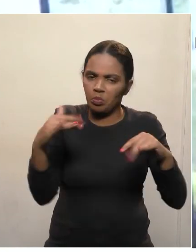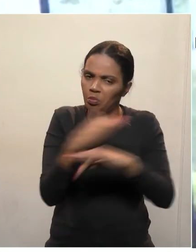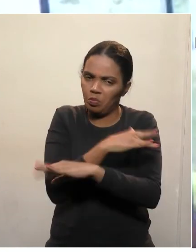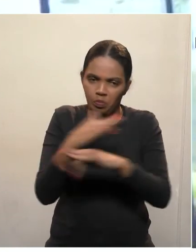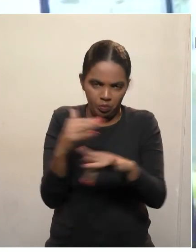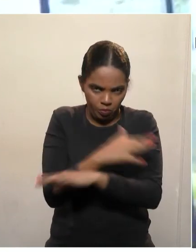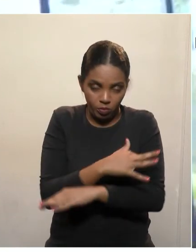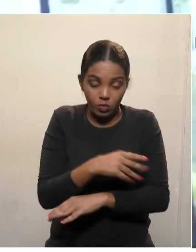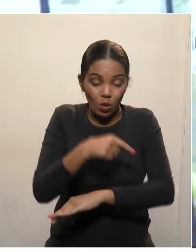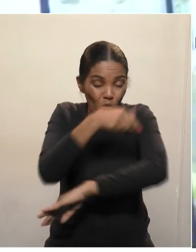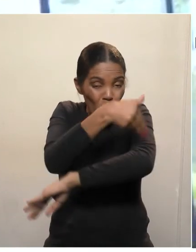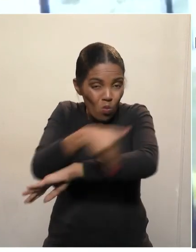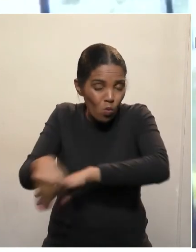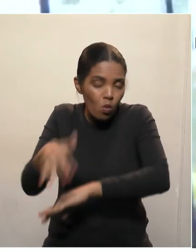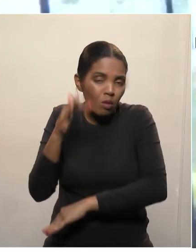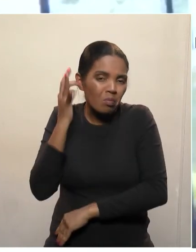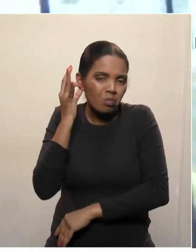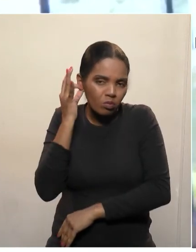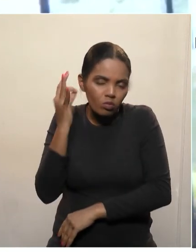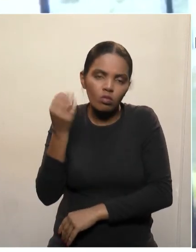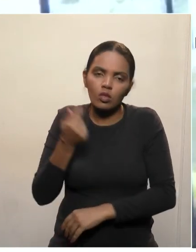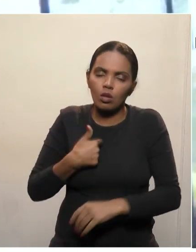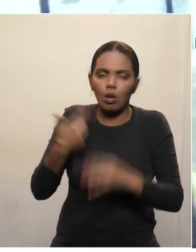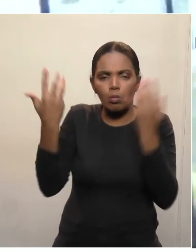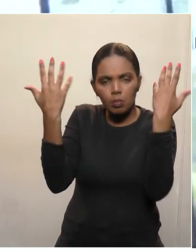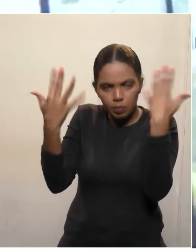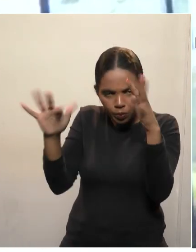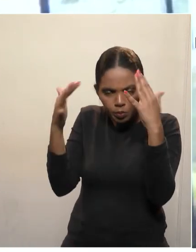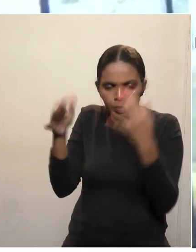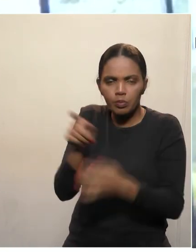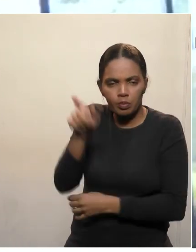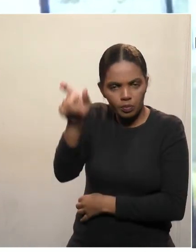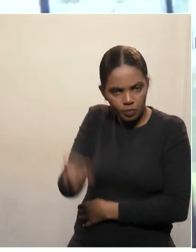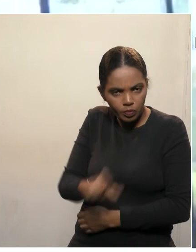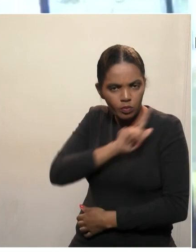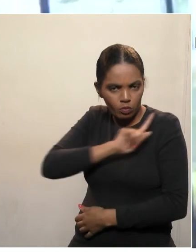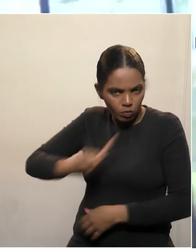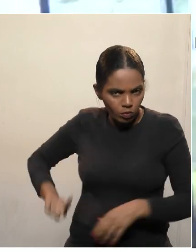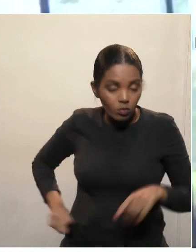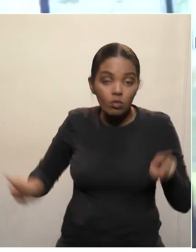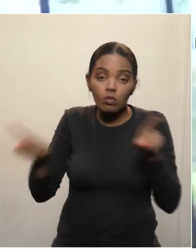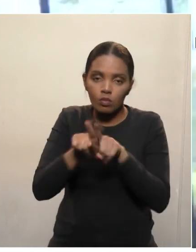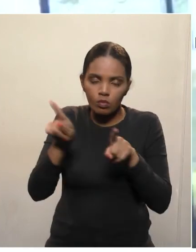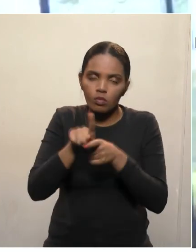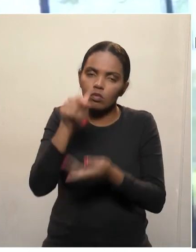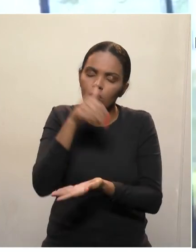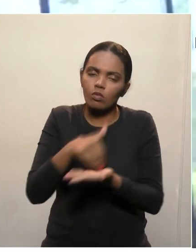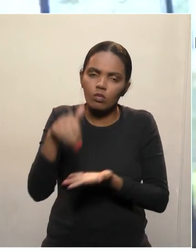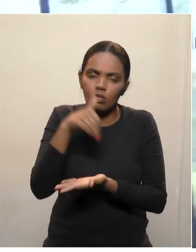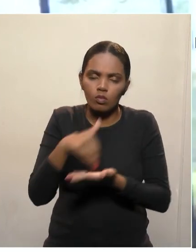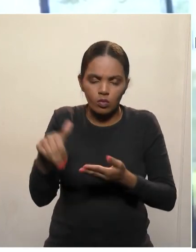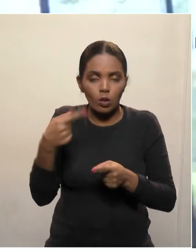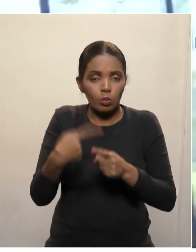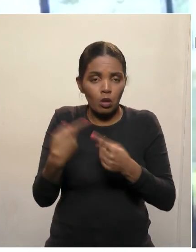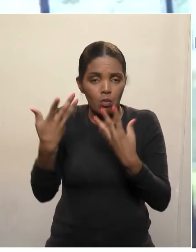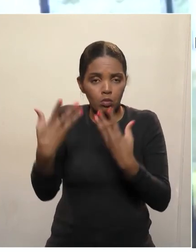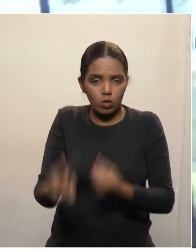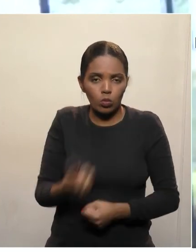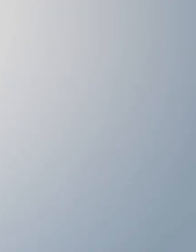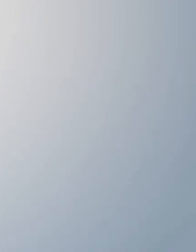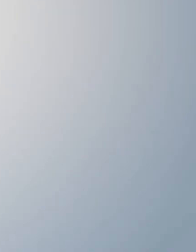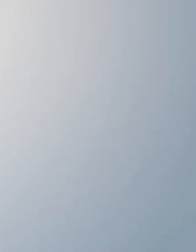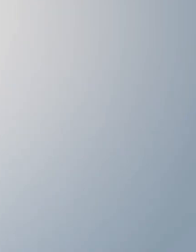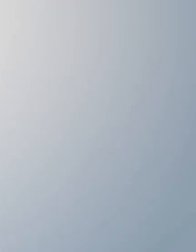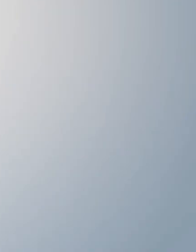ela está muito boa, então quero aqui parabenizar o governador e o secretário por atender esse nosso pedido.